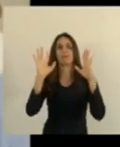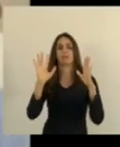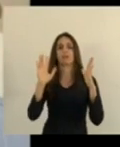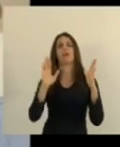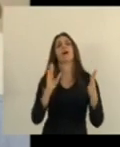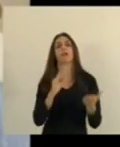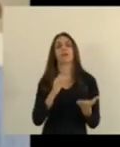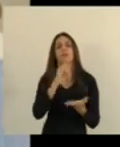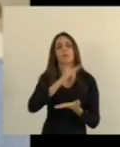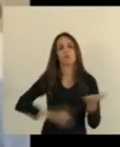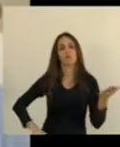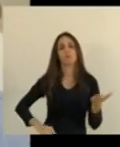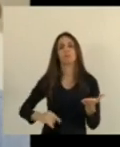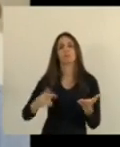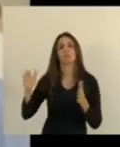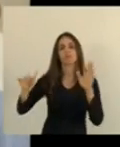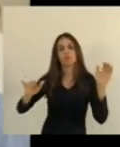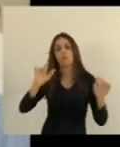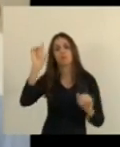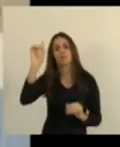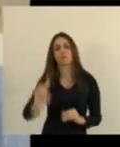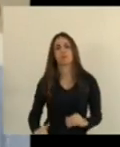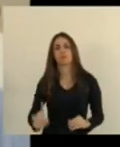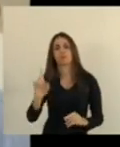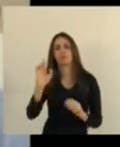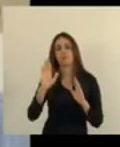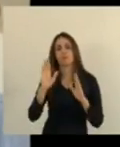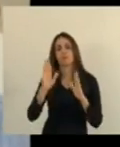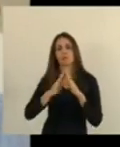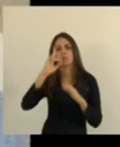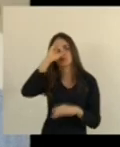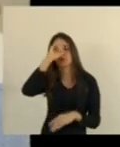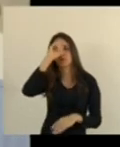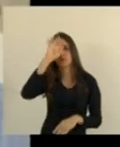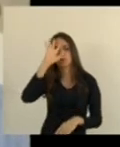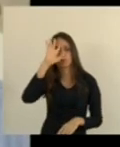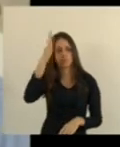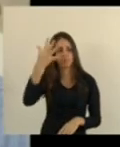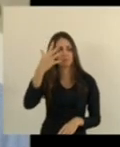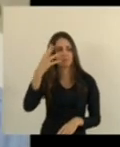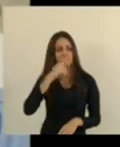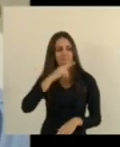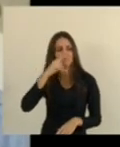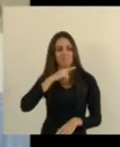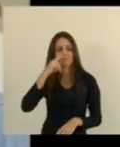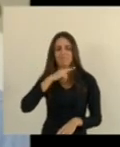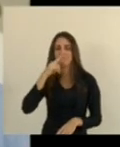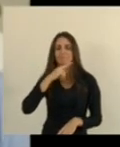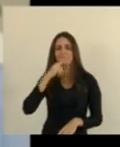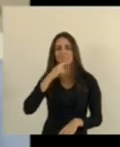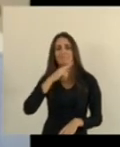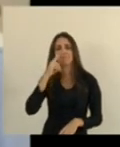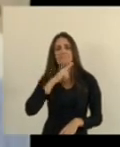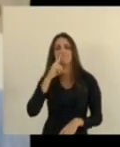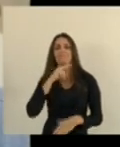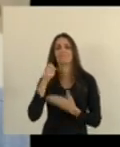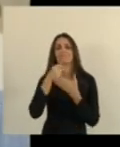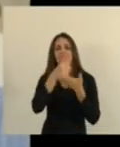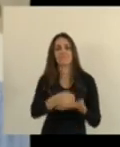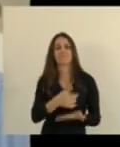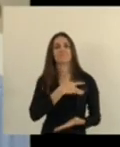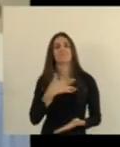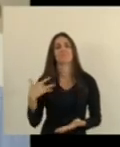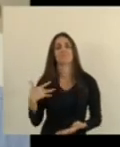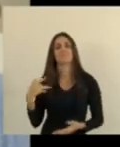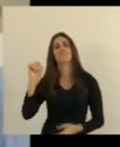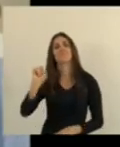e convocar os diretores do evangelho para ter uma solução urgente urgentíssima em favor da saúde